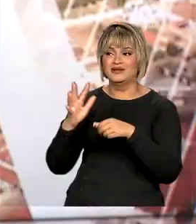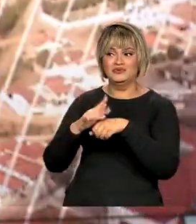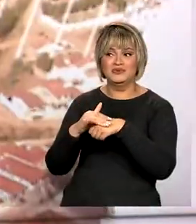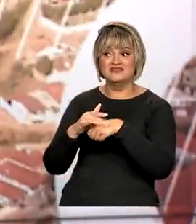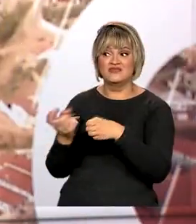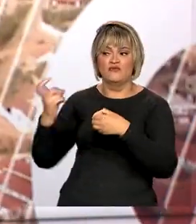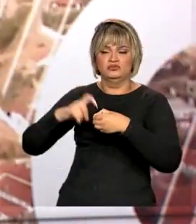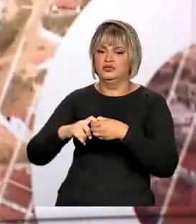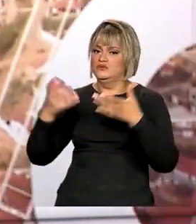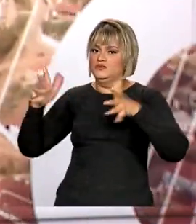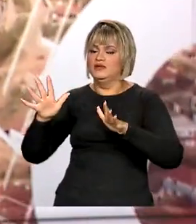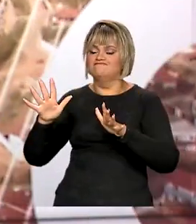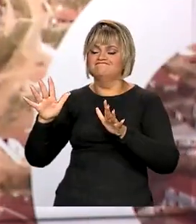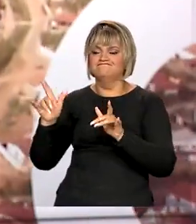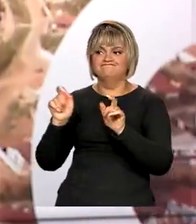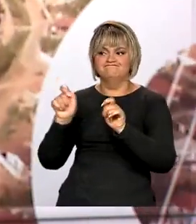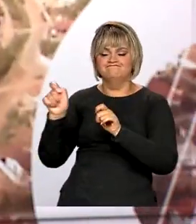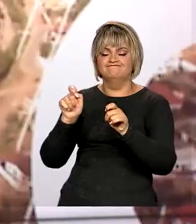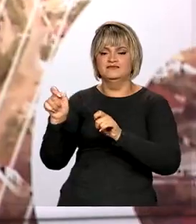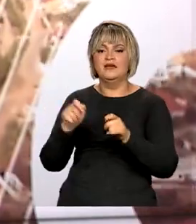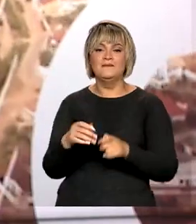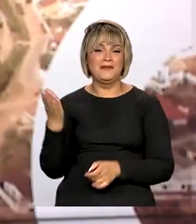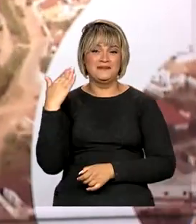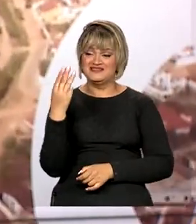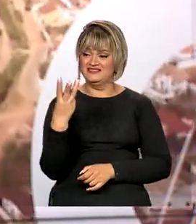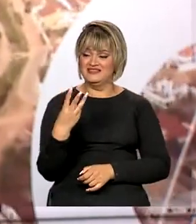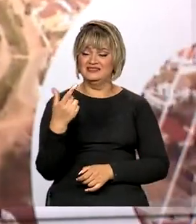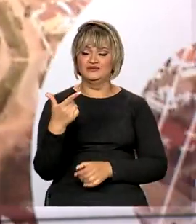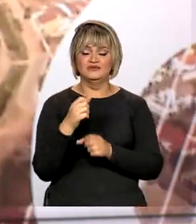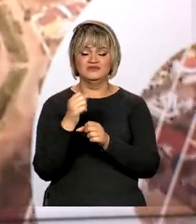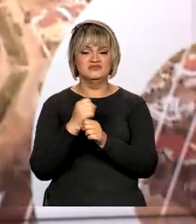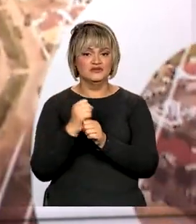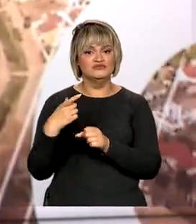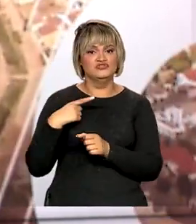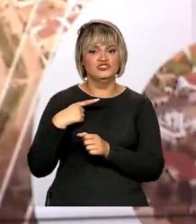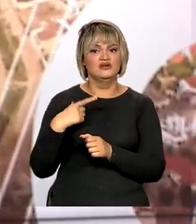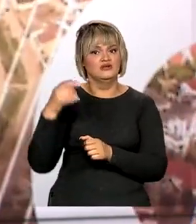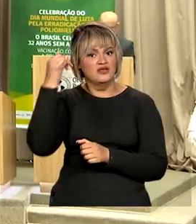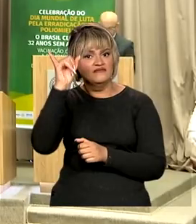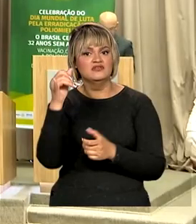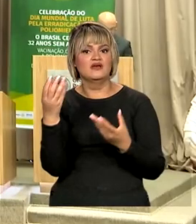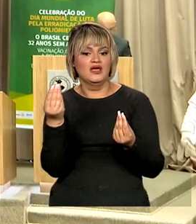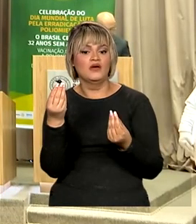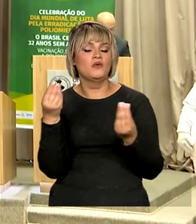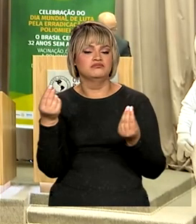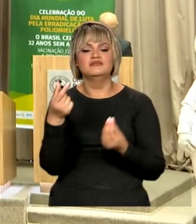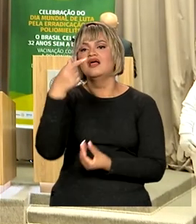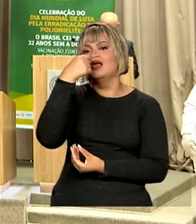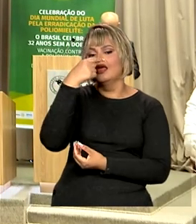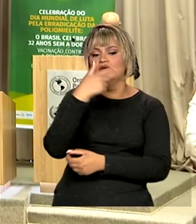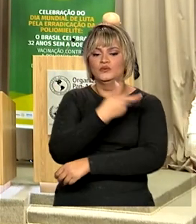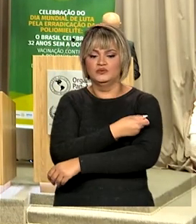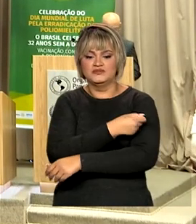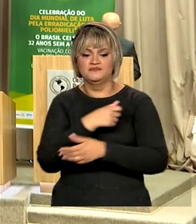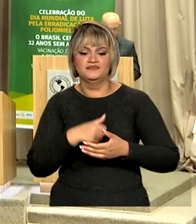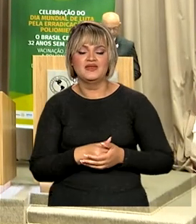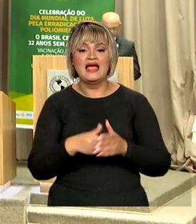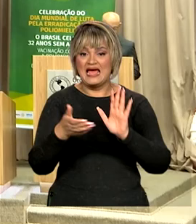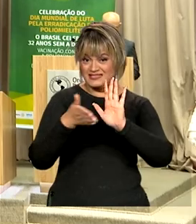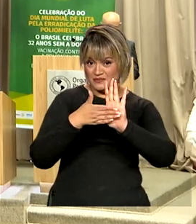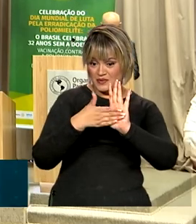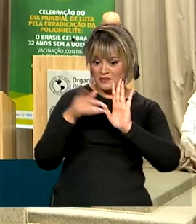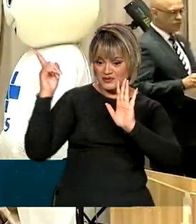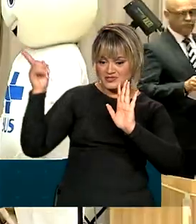que a doença erradicada no país há 32 anos volte a circular. O plano propõe ações